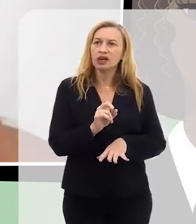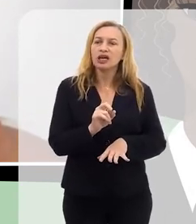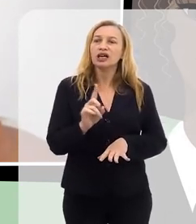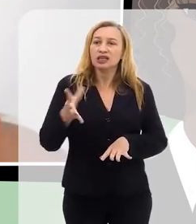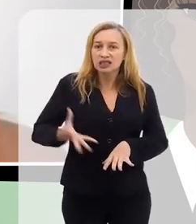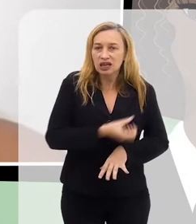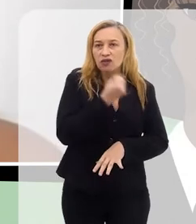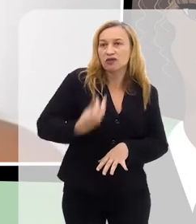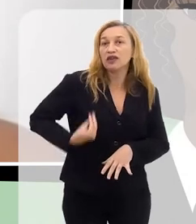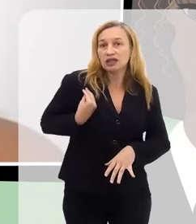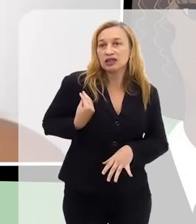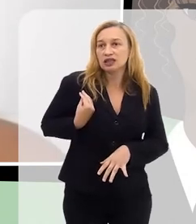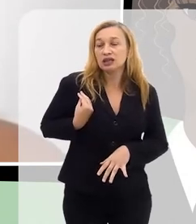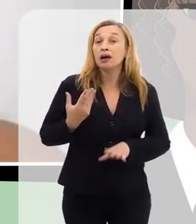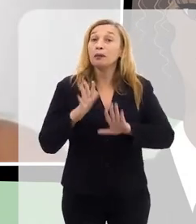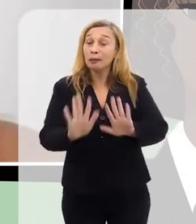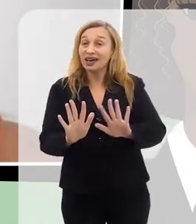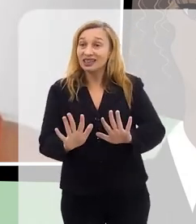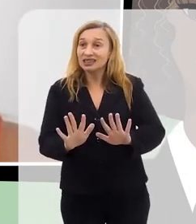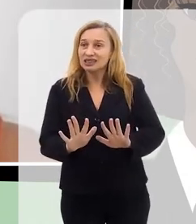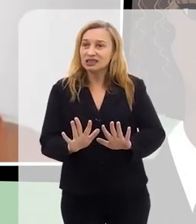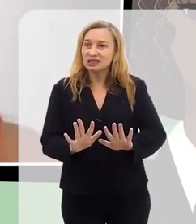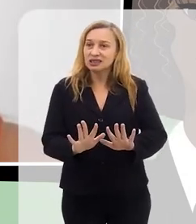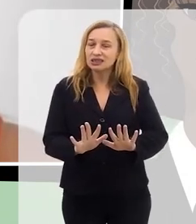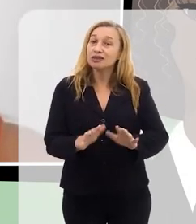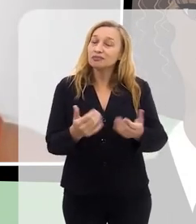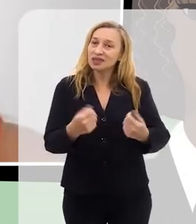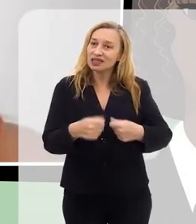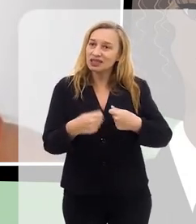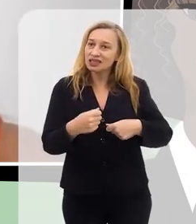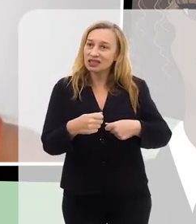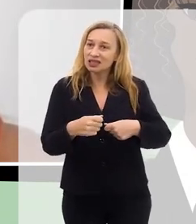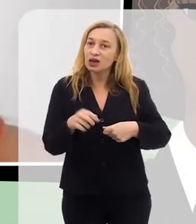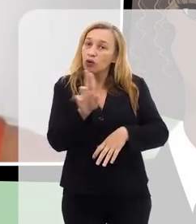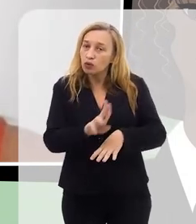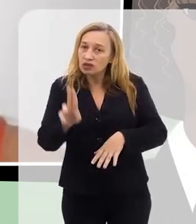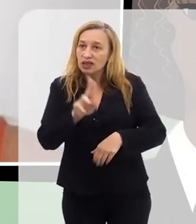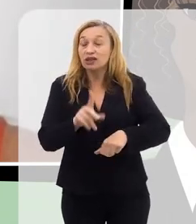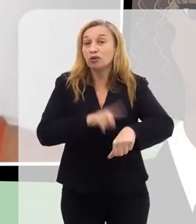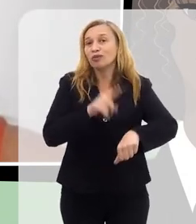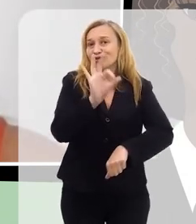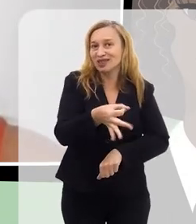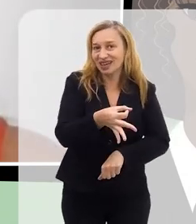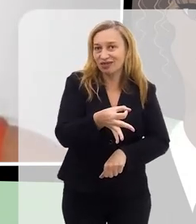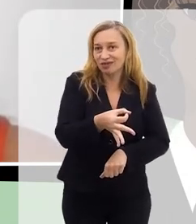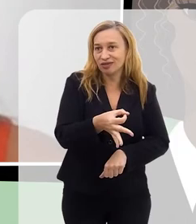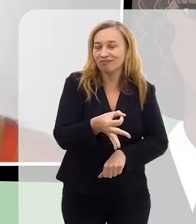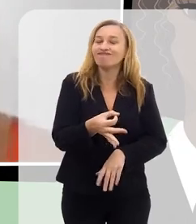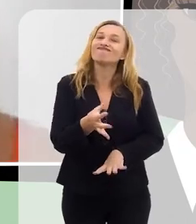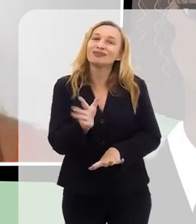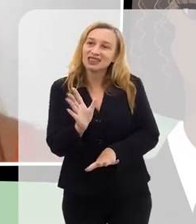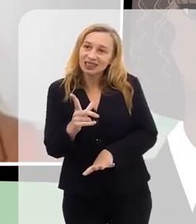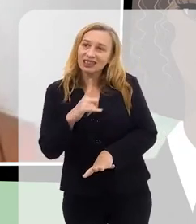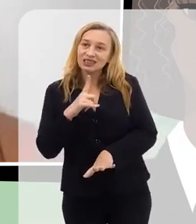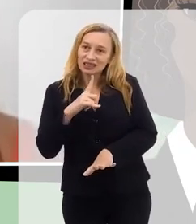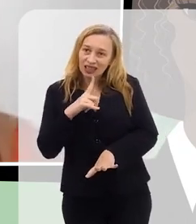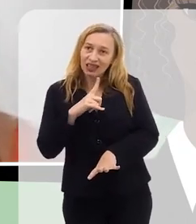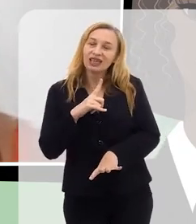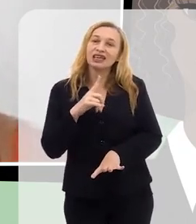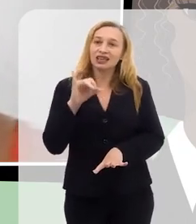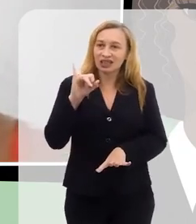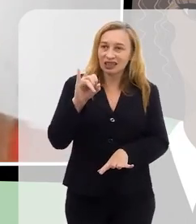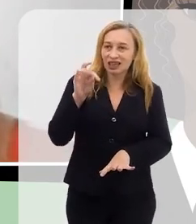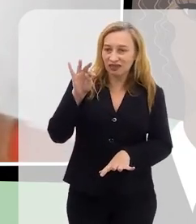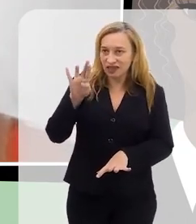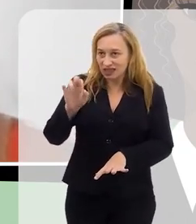intervenção salva vidas, né, só que as intervenções, elas precisam ser utilizadas no momento correto, e tem as já intervenções